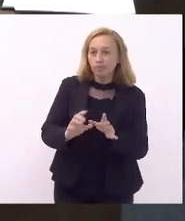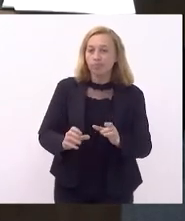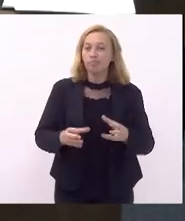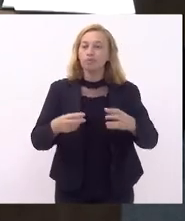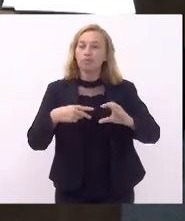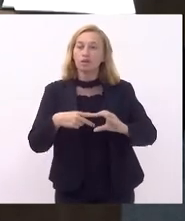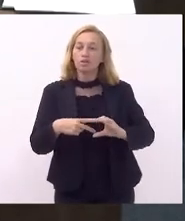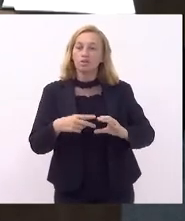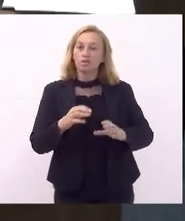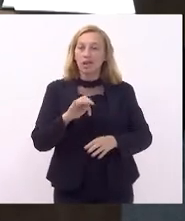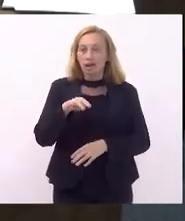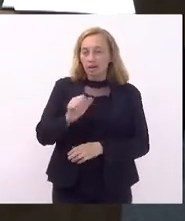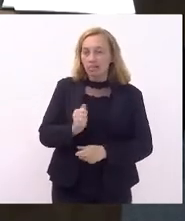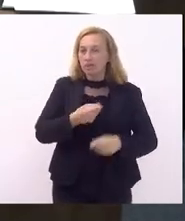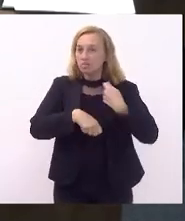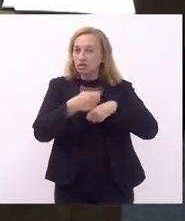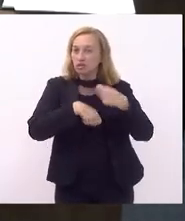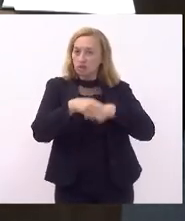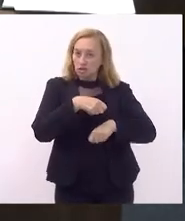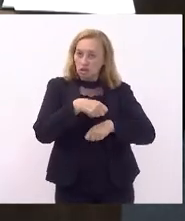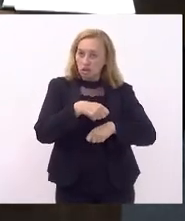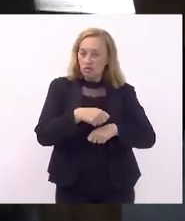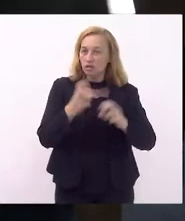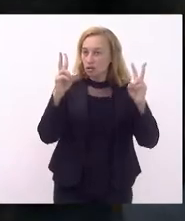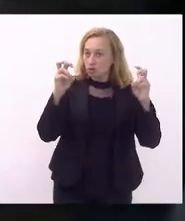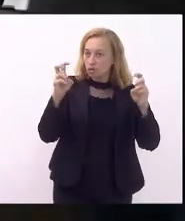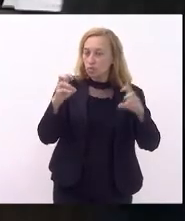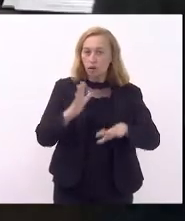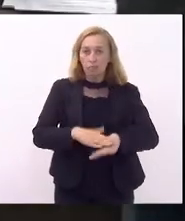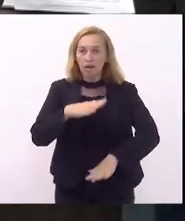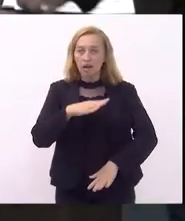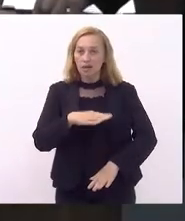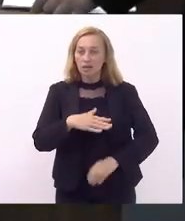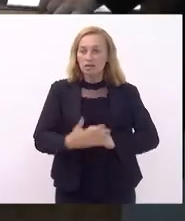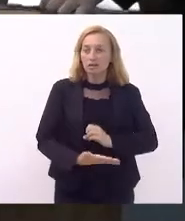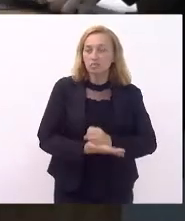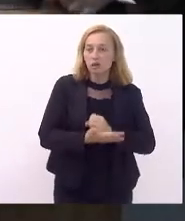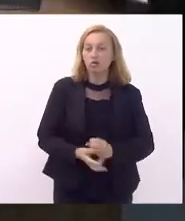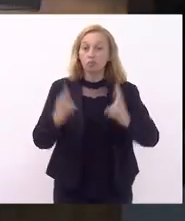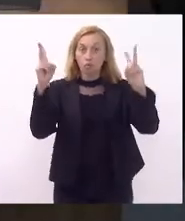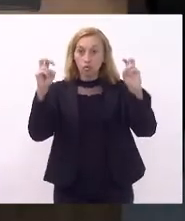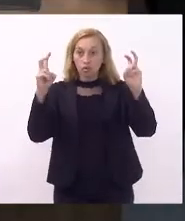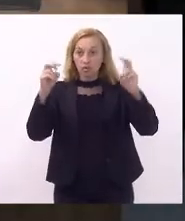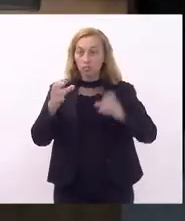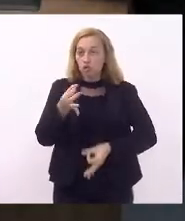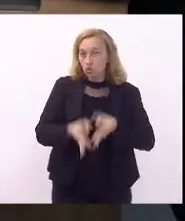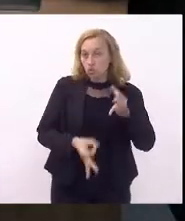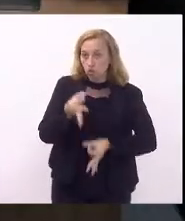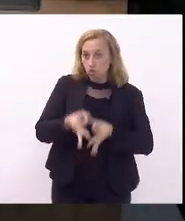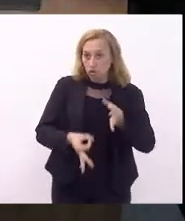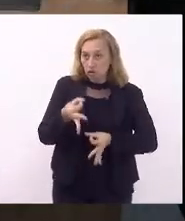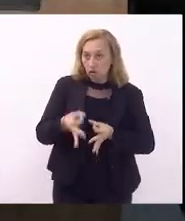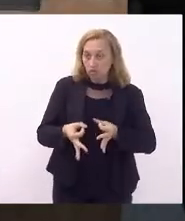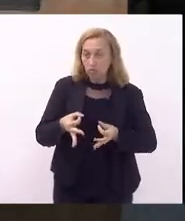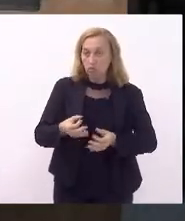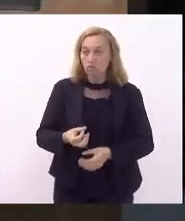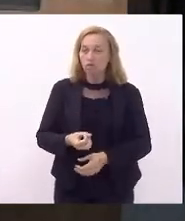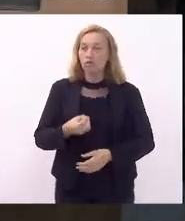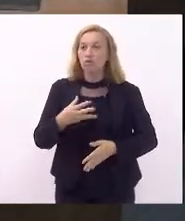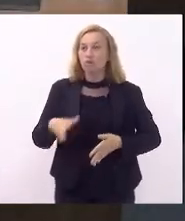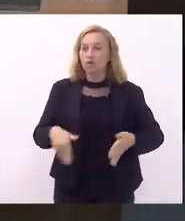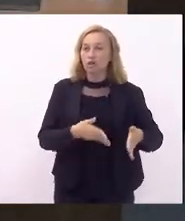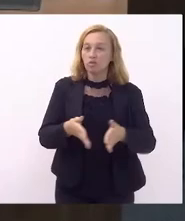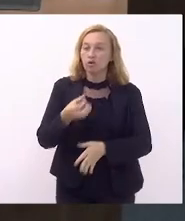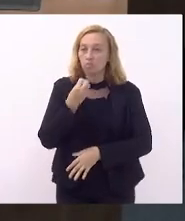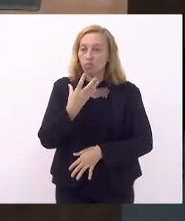Câmara Administrativa de Solução de Controvérsia, traz mais estabilidade jurídica para o tema e, assim, consolida esse canal. Então,